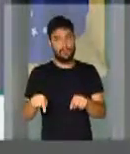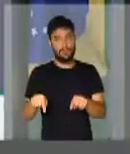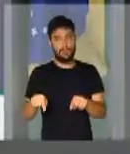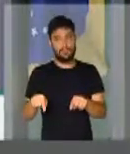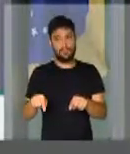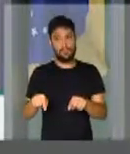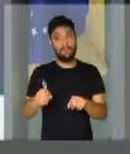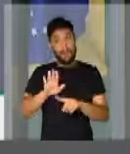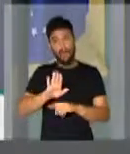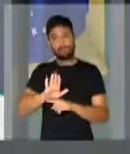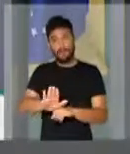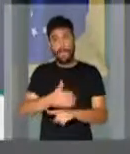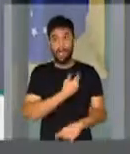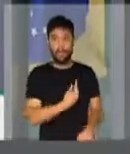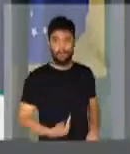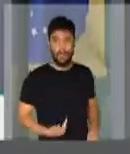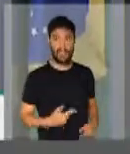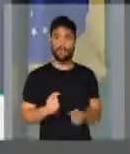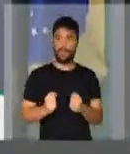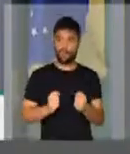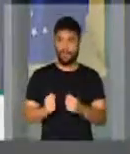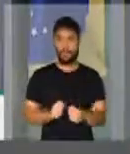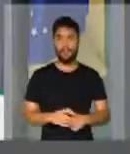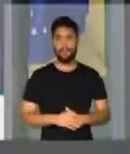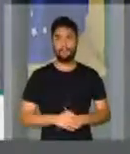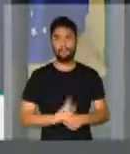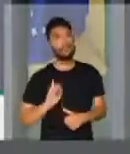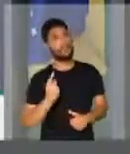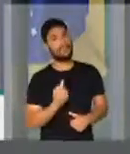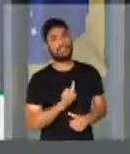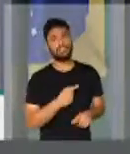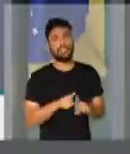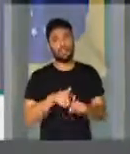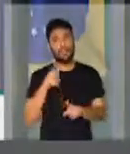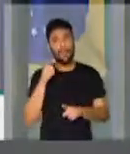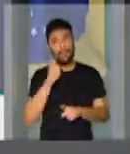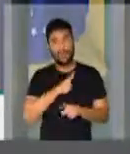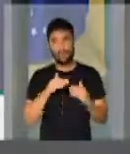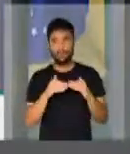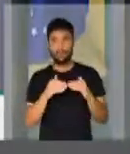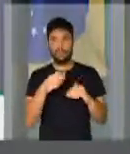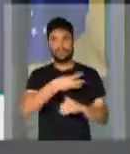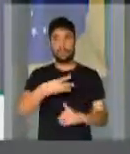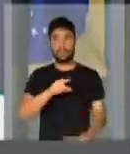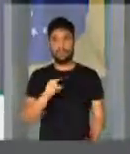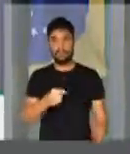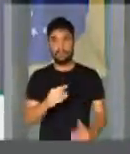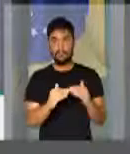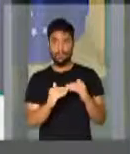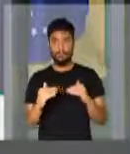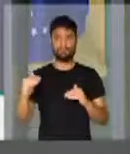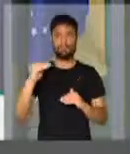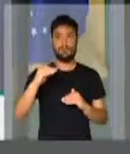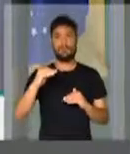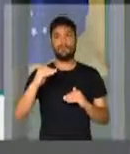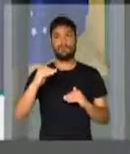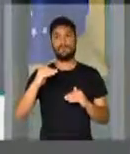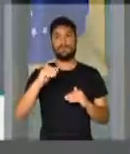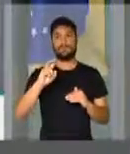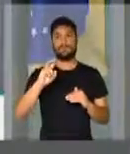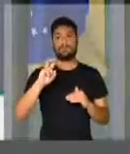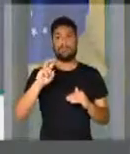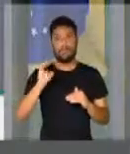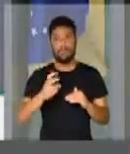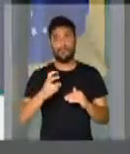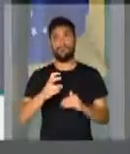impacto positivo para o governo de economia e a gente sai aí do teto constitucional de R$.700 para um teto